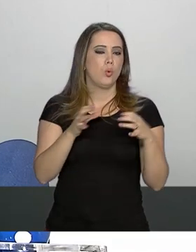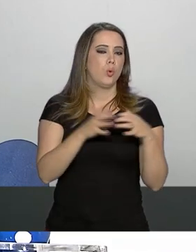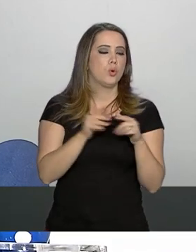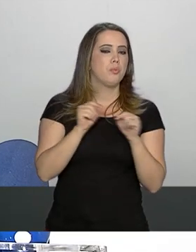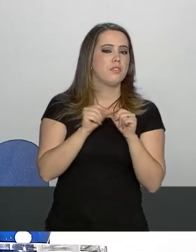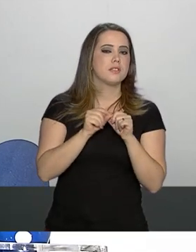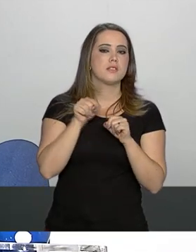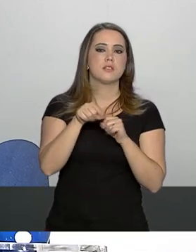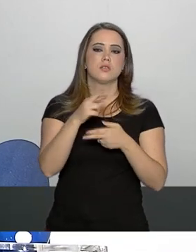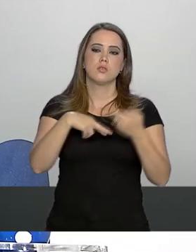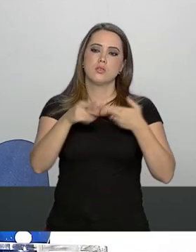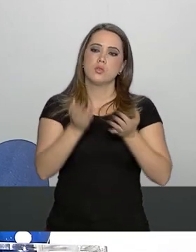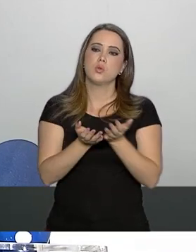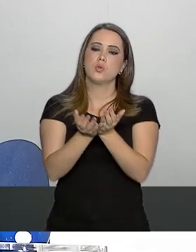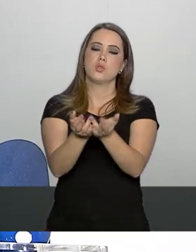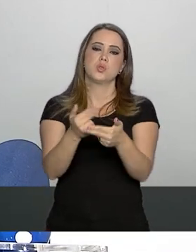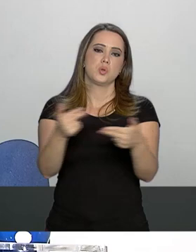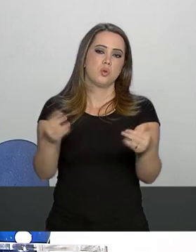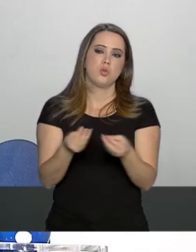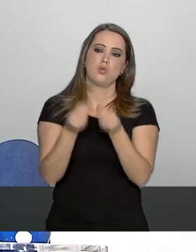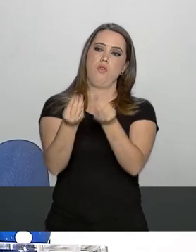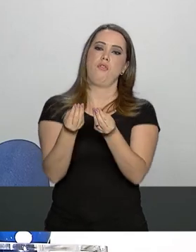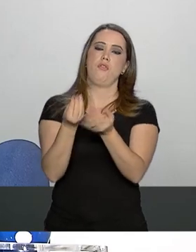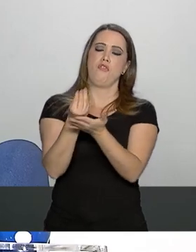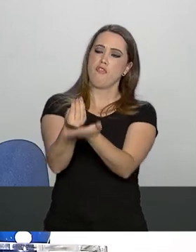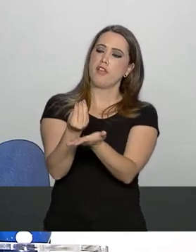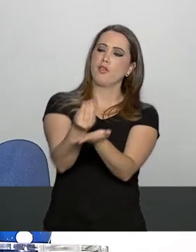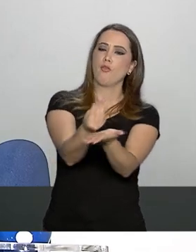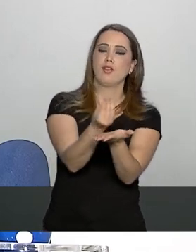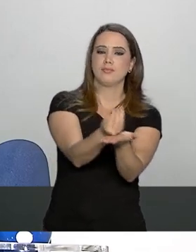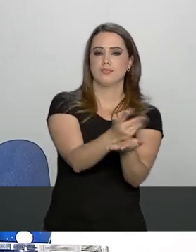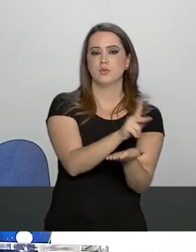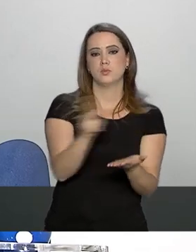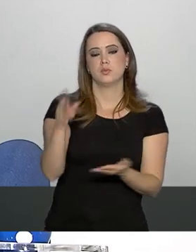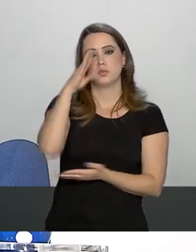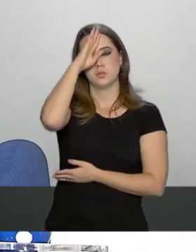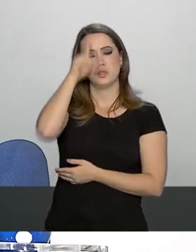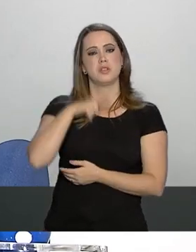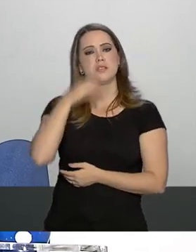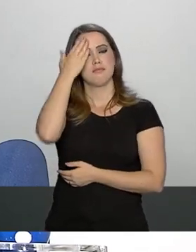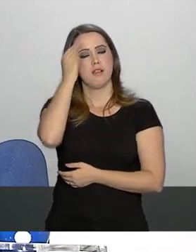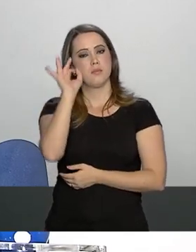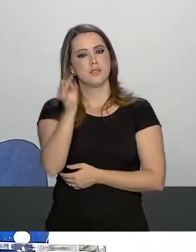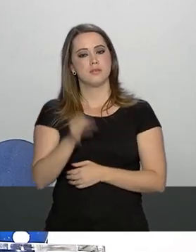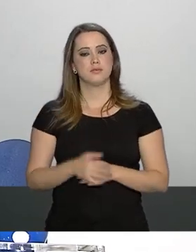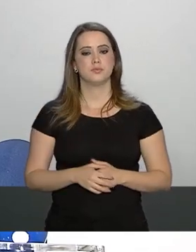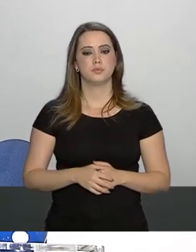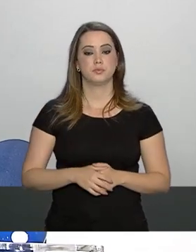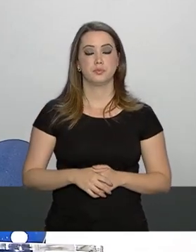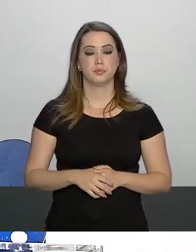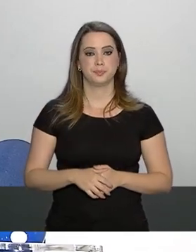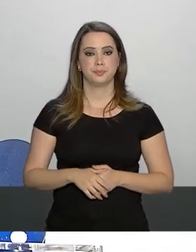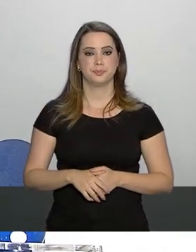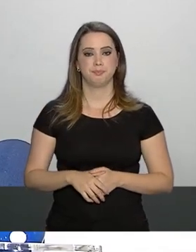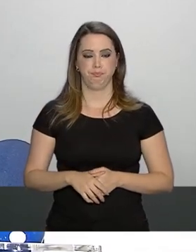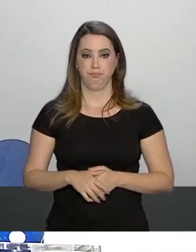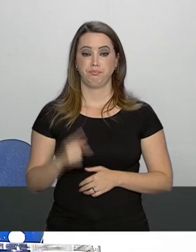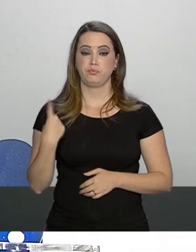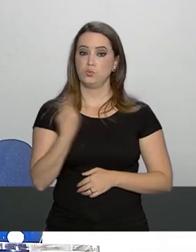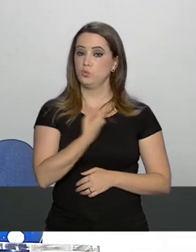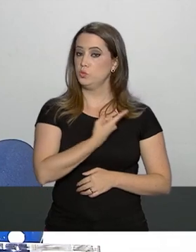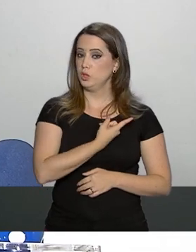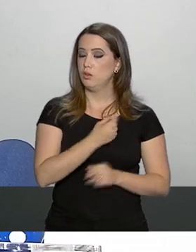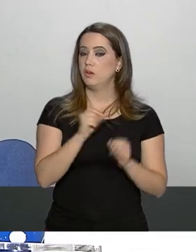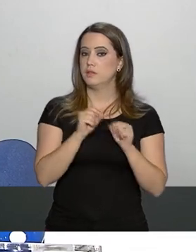em relação a esses brindes, enfim, ao que os cidadãos estão deixando aqui no hospital? E se tem um levantamento também de tudo? Quando nós fizemos o